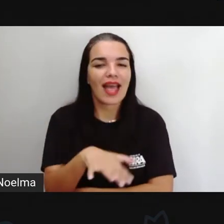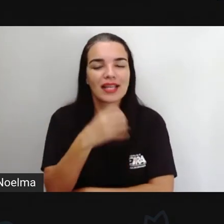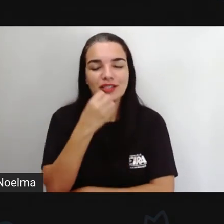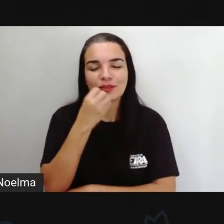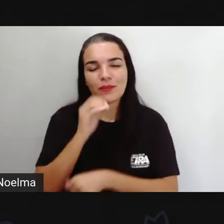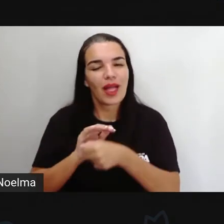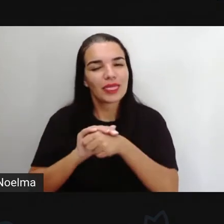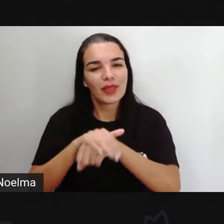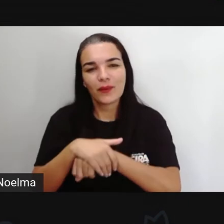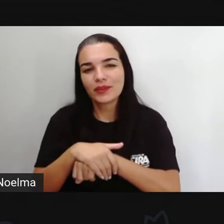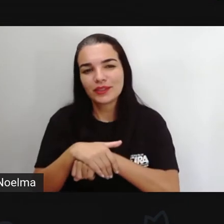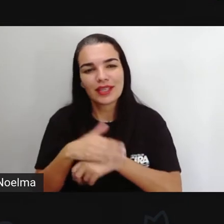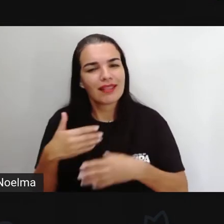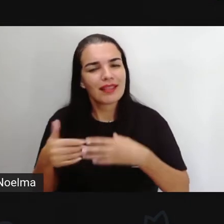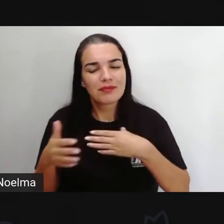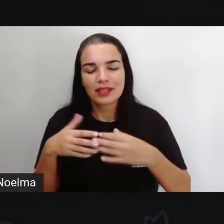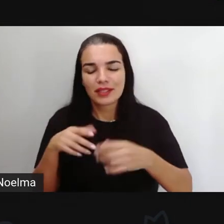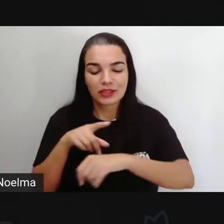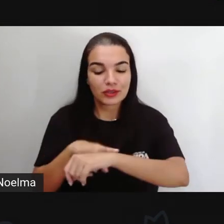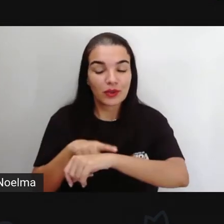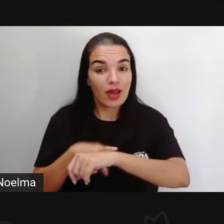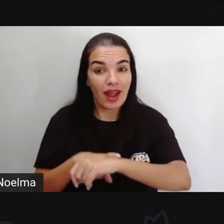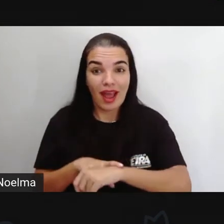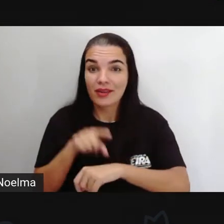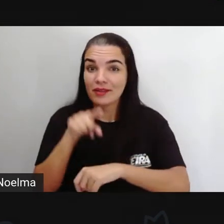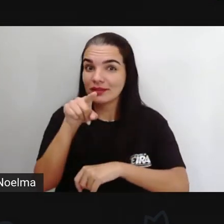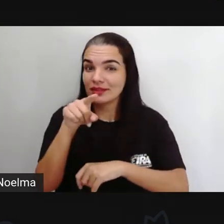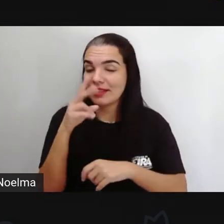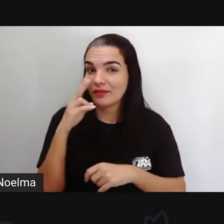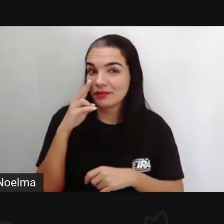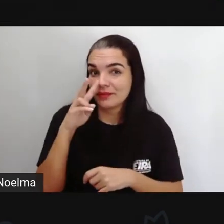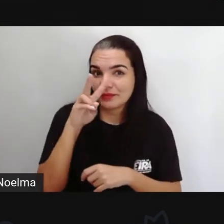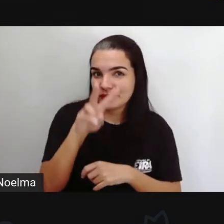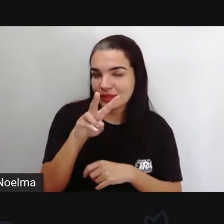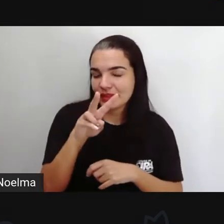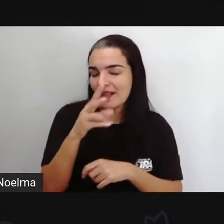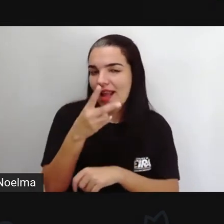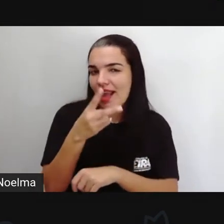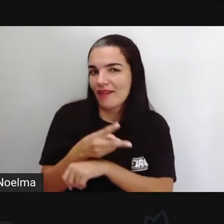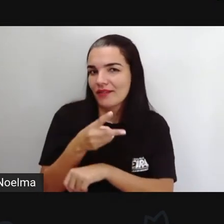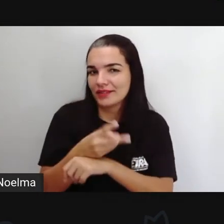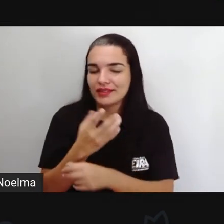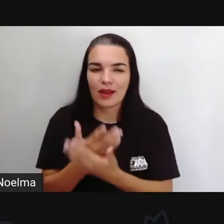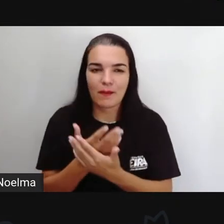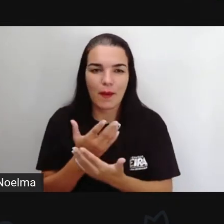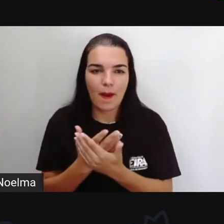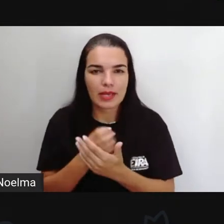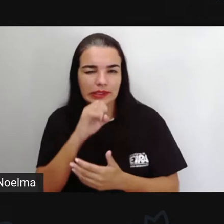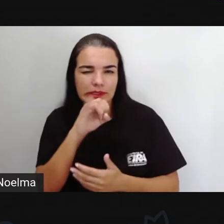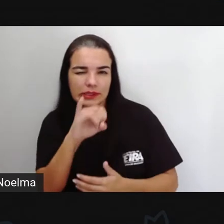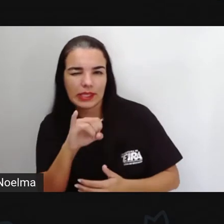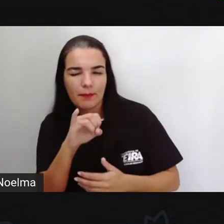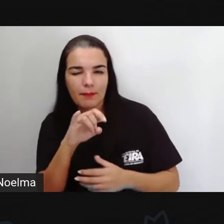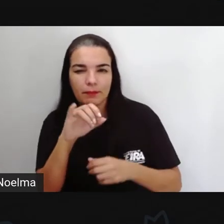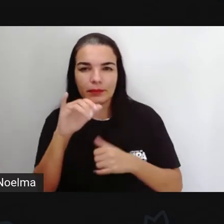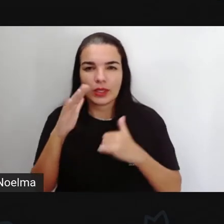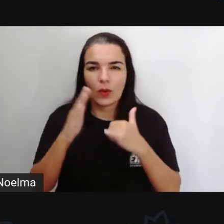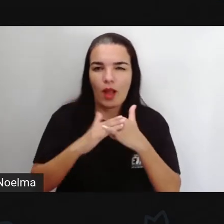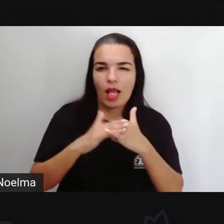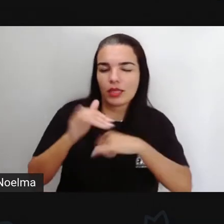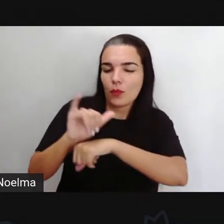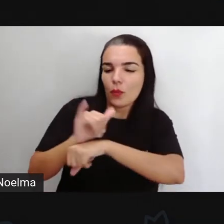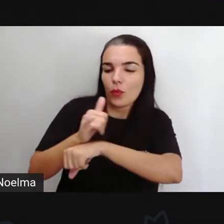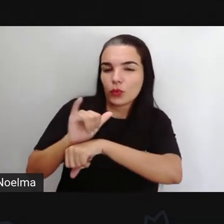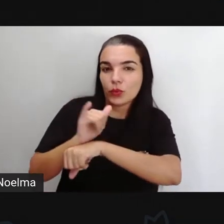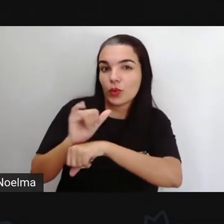noite, independente aí do horário que você esteja assistindo a esta videoaula, se pelo canal do YouTube ou